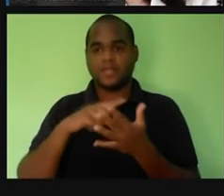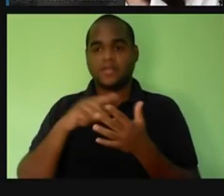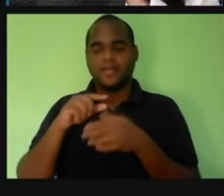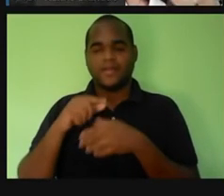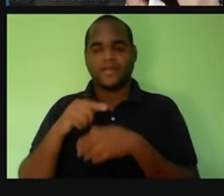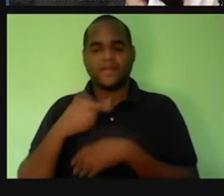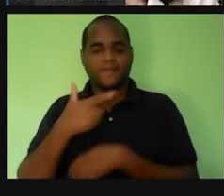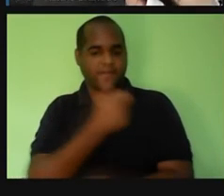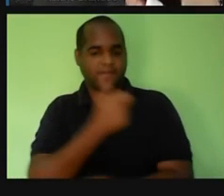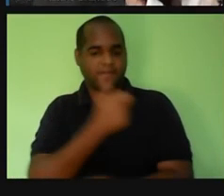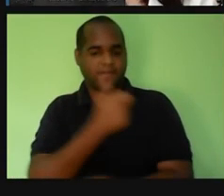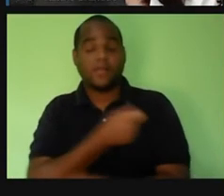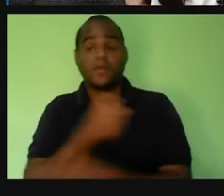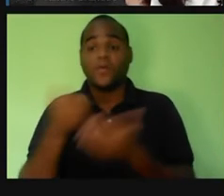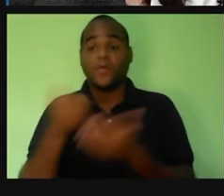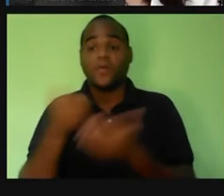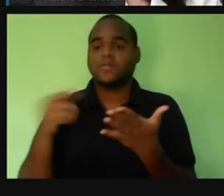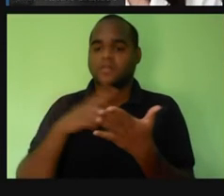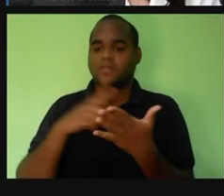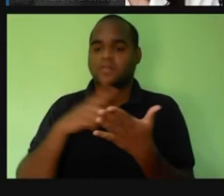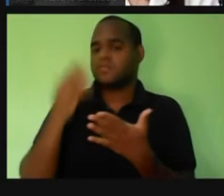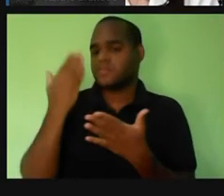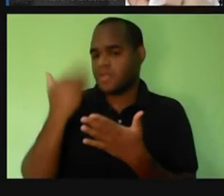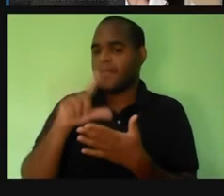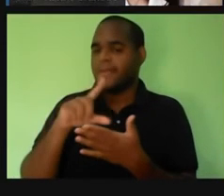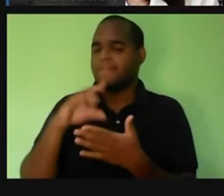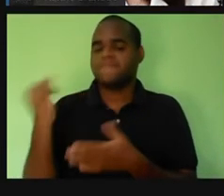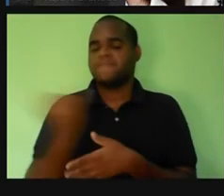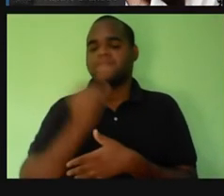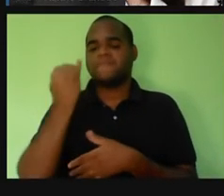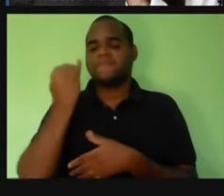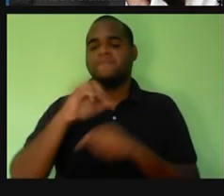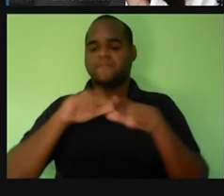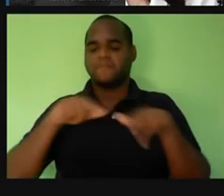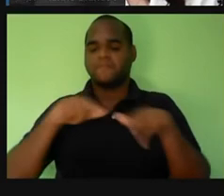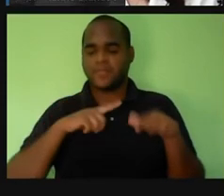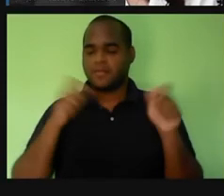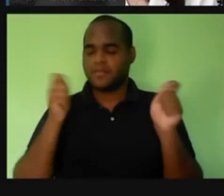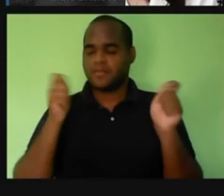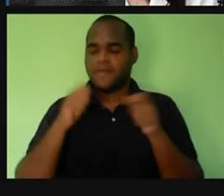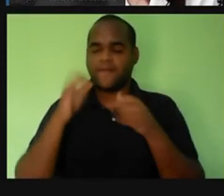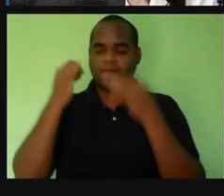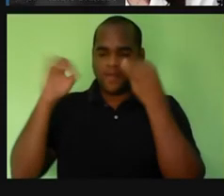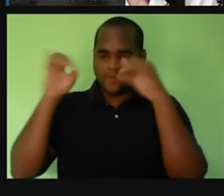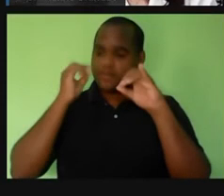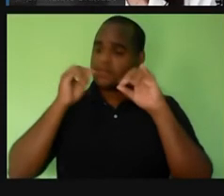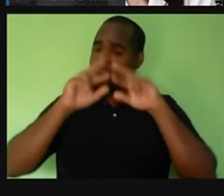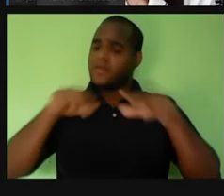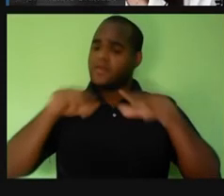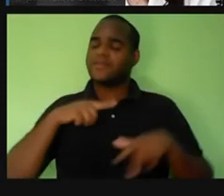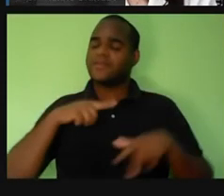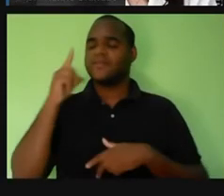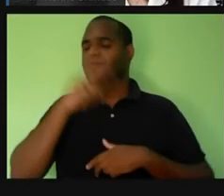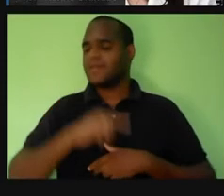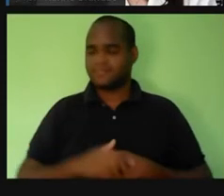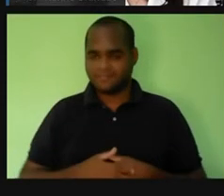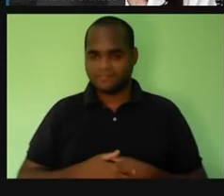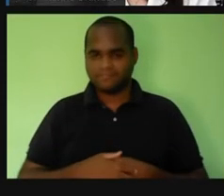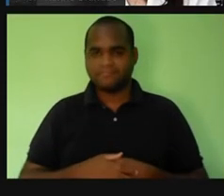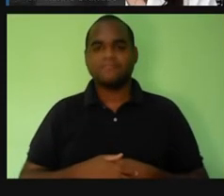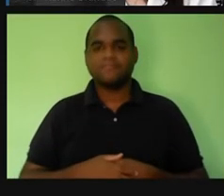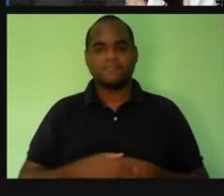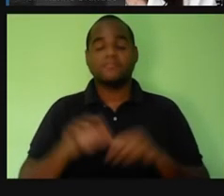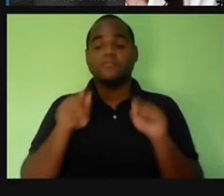já sabe que as vacinas, elas são importantes, que elas são preventivas, né? E que são elas o nosso